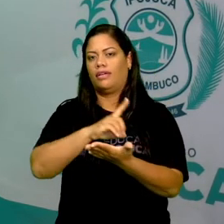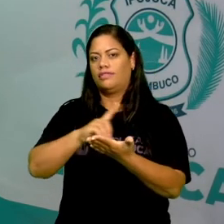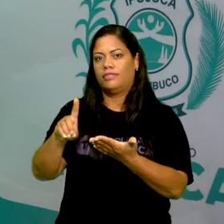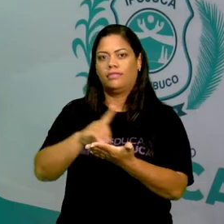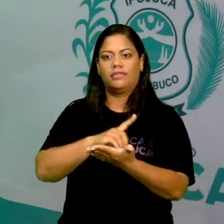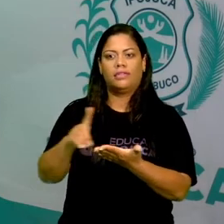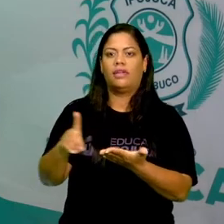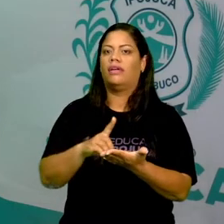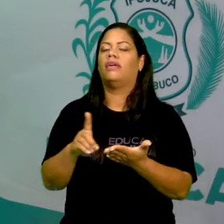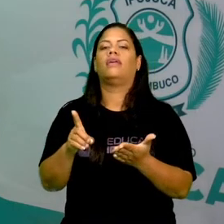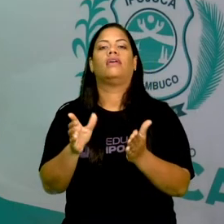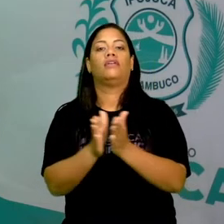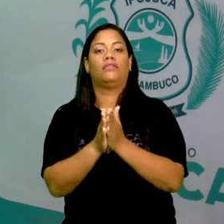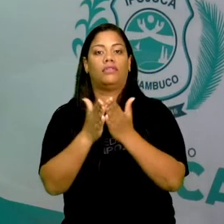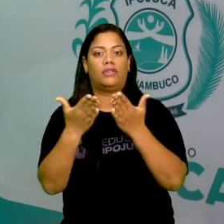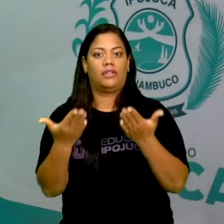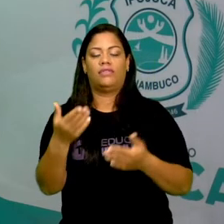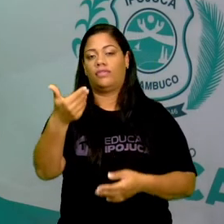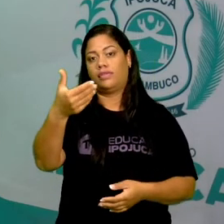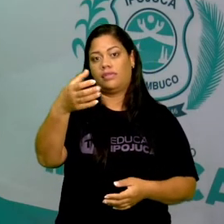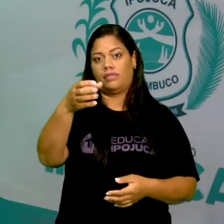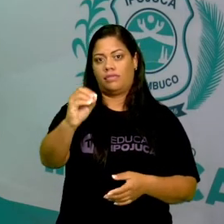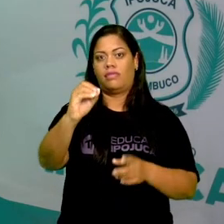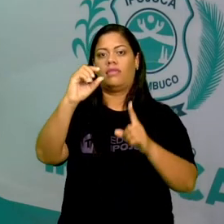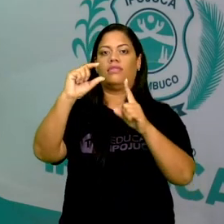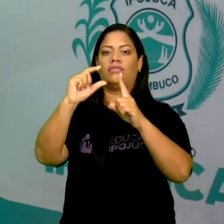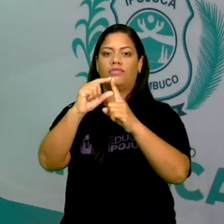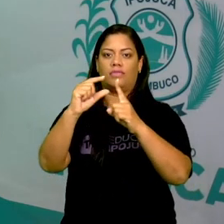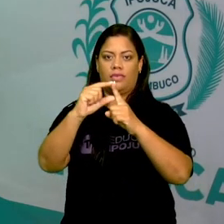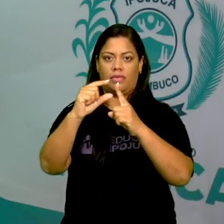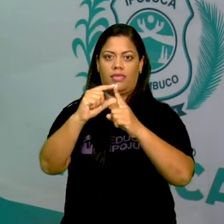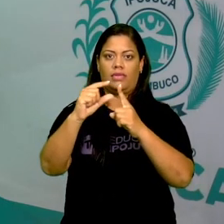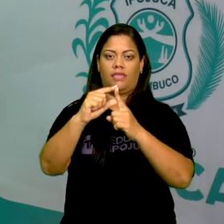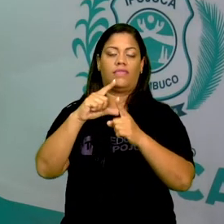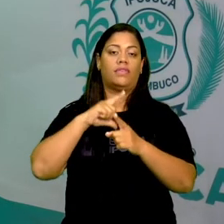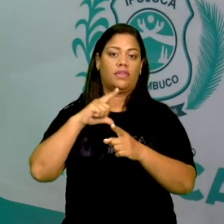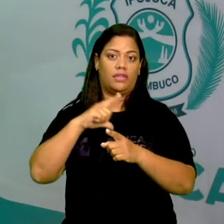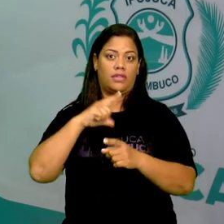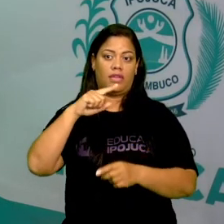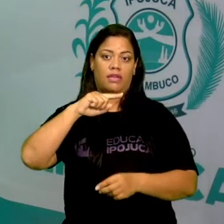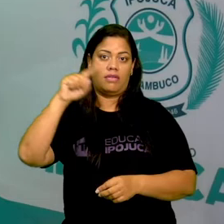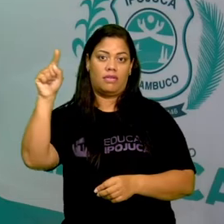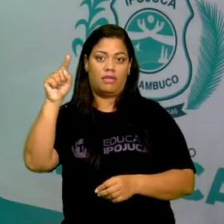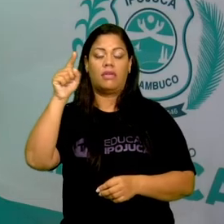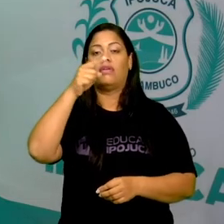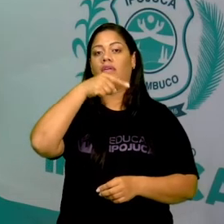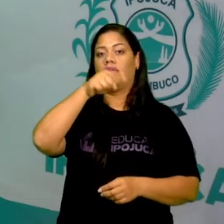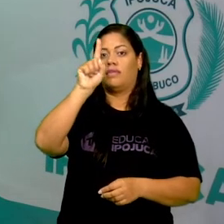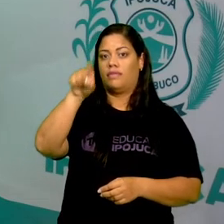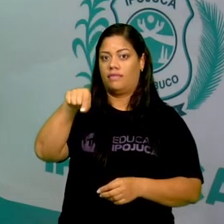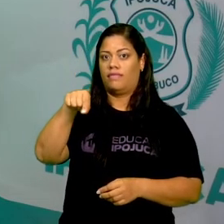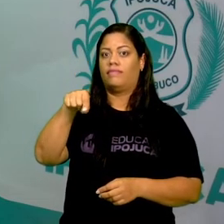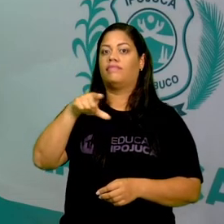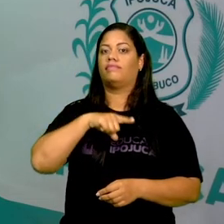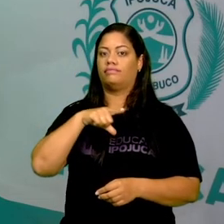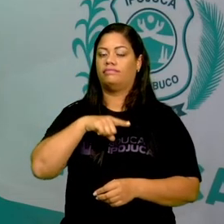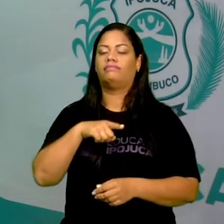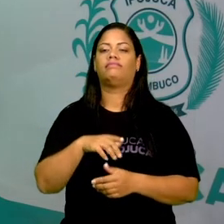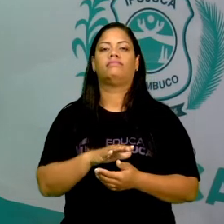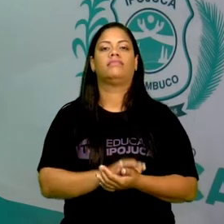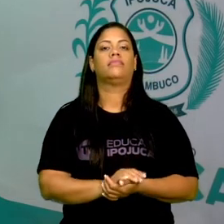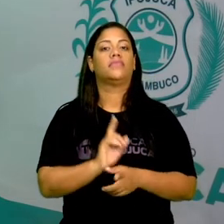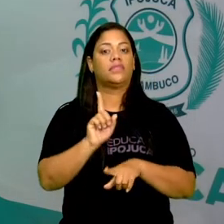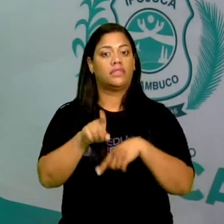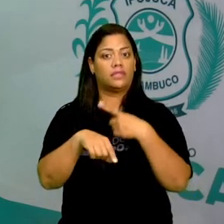revistas, dez palavrinhas com acento agudo e acento circunflexo. E